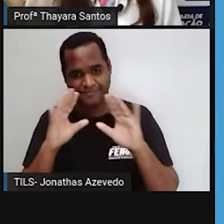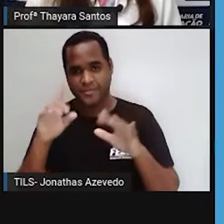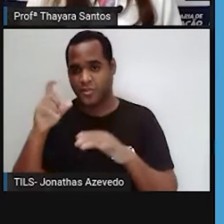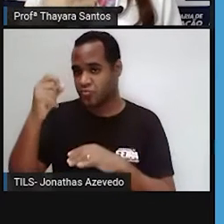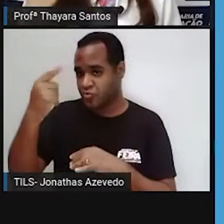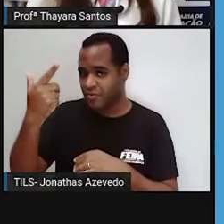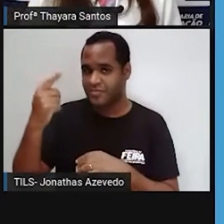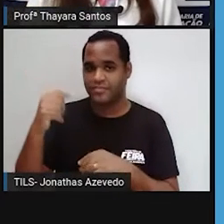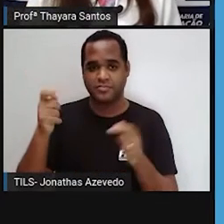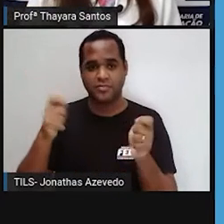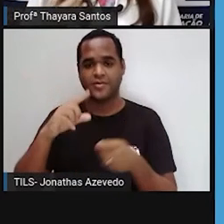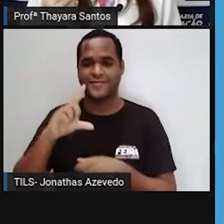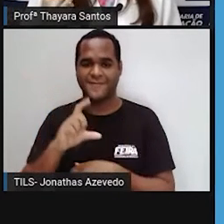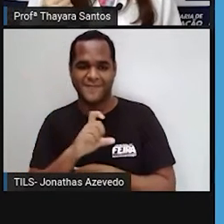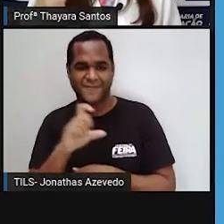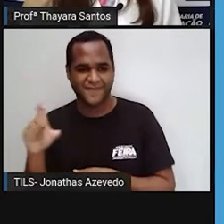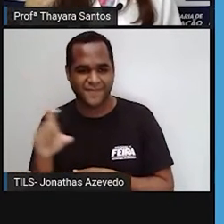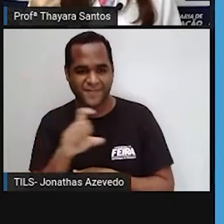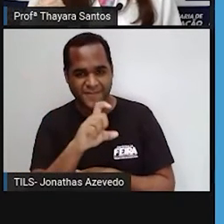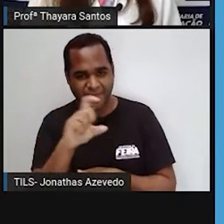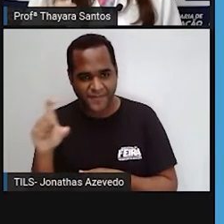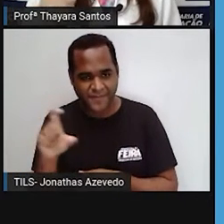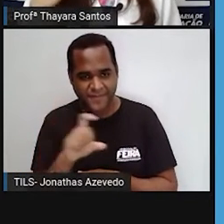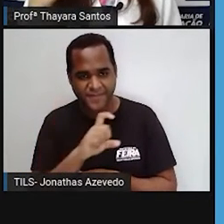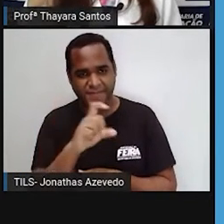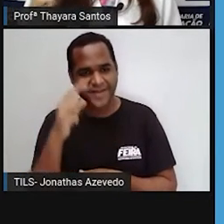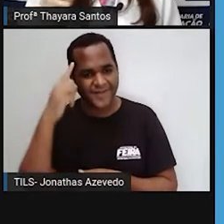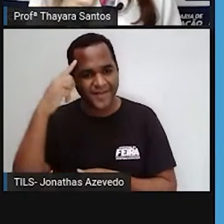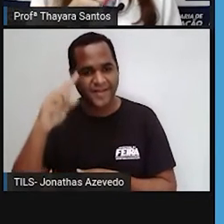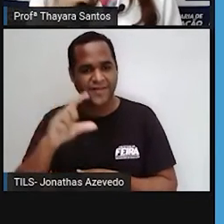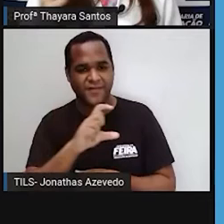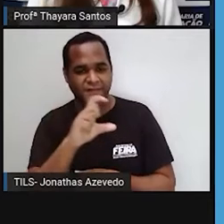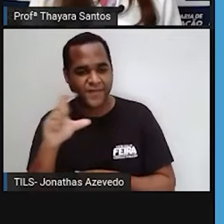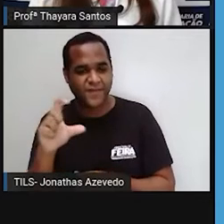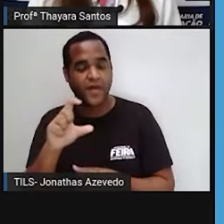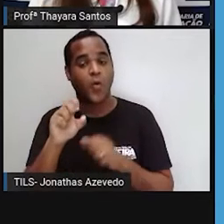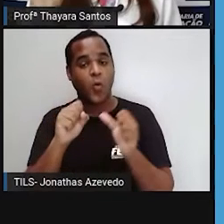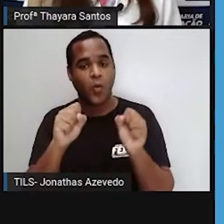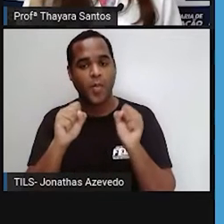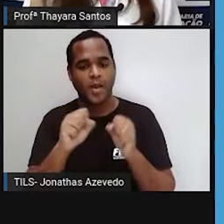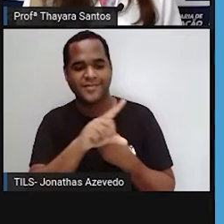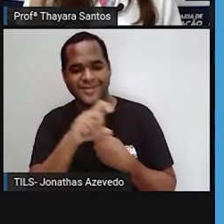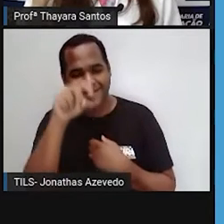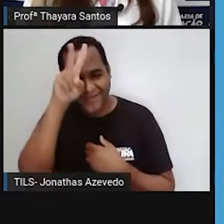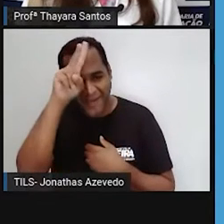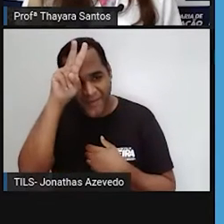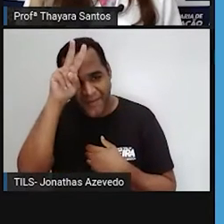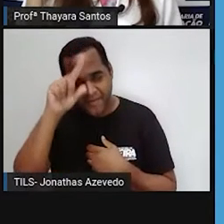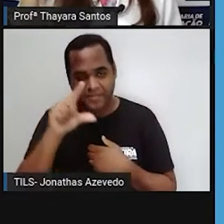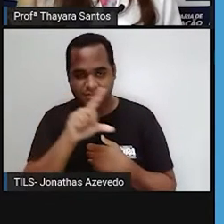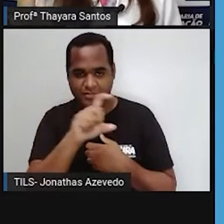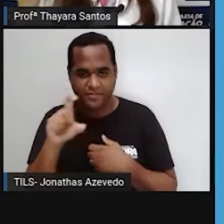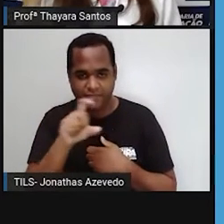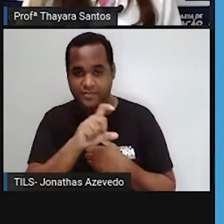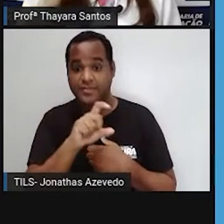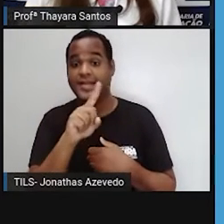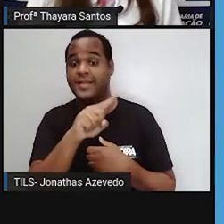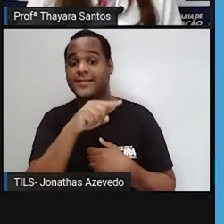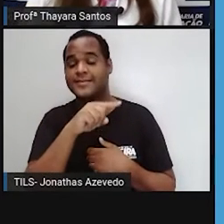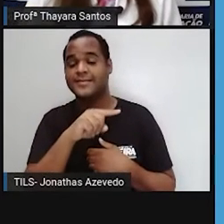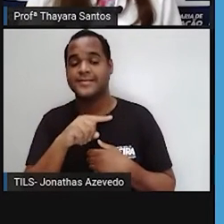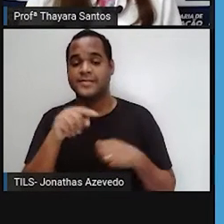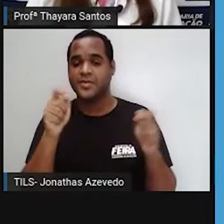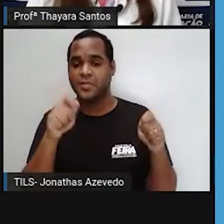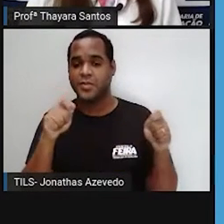os desodorantes que a gente usa em casos de aerossóis, aqueles para matar inseto, eles conseguem produzir um gás poluente que